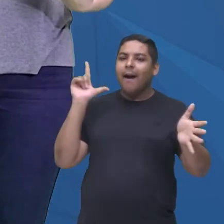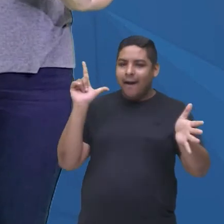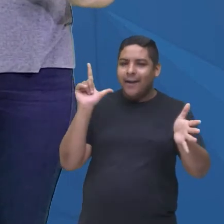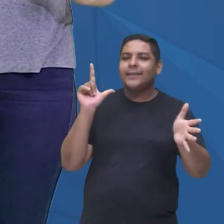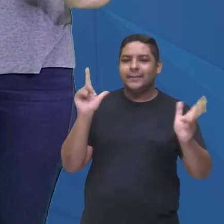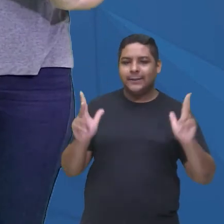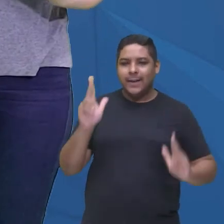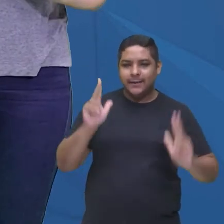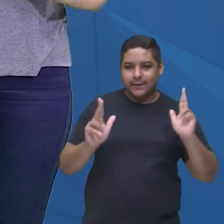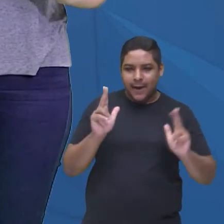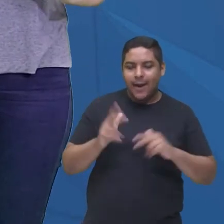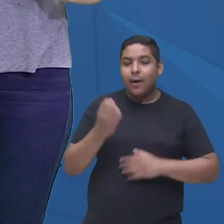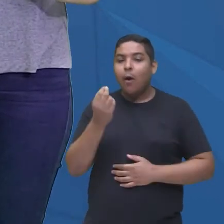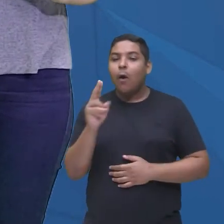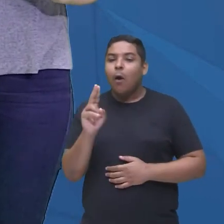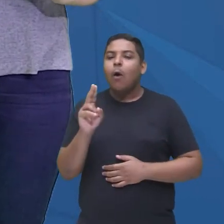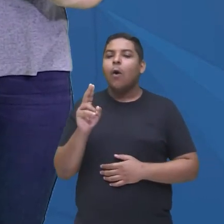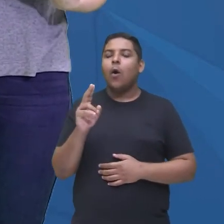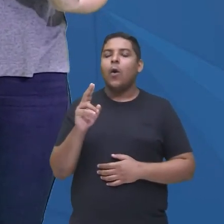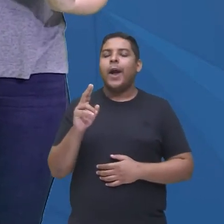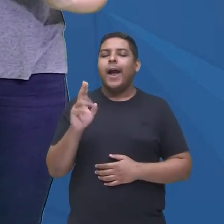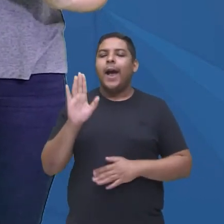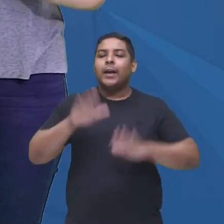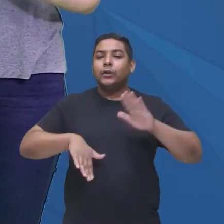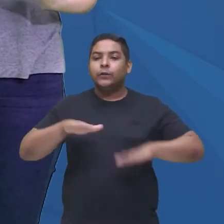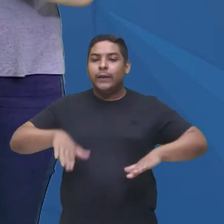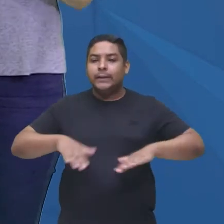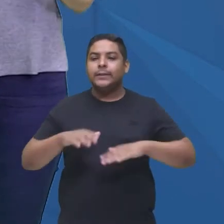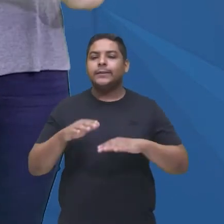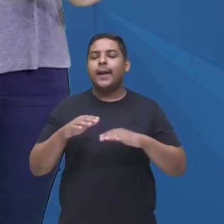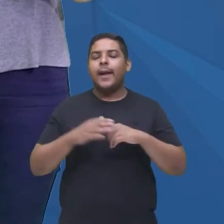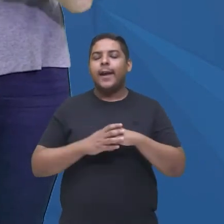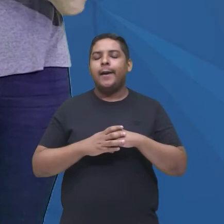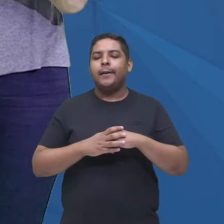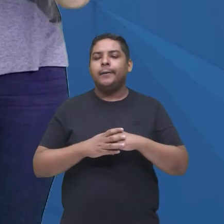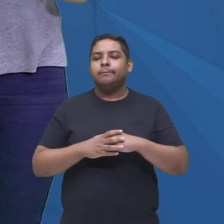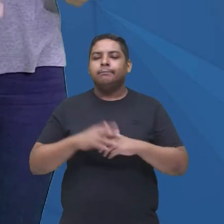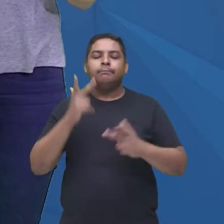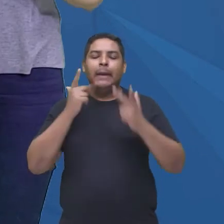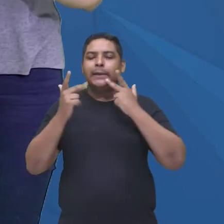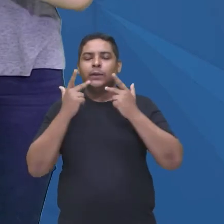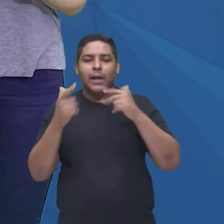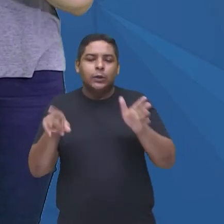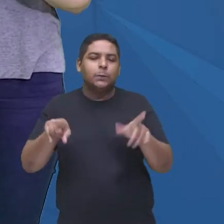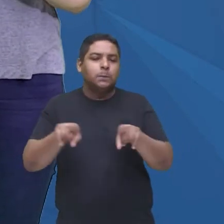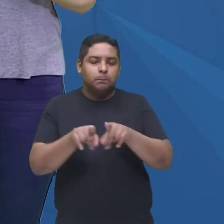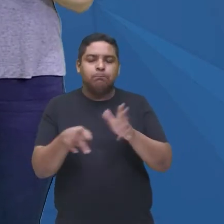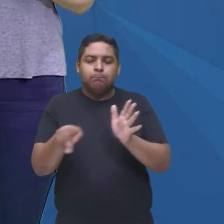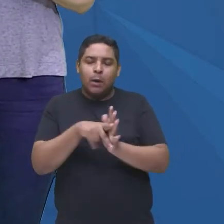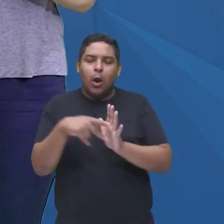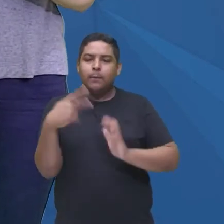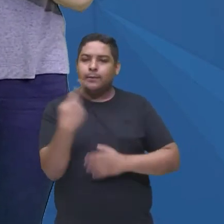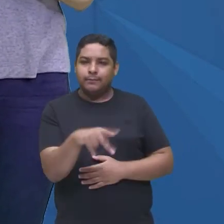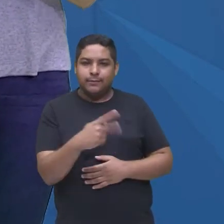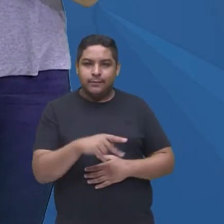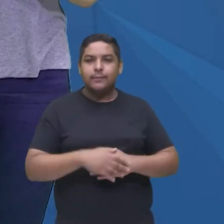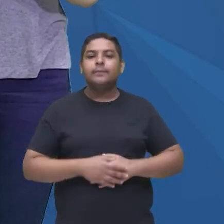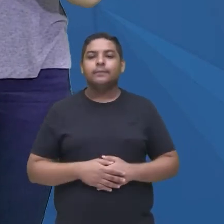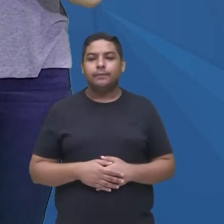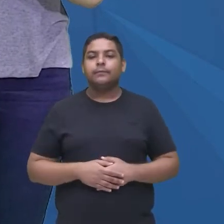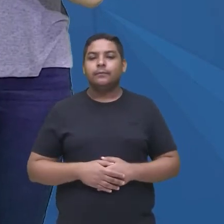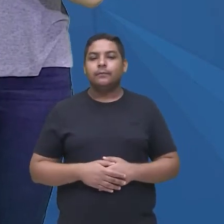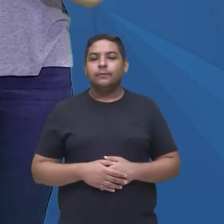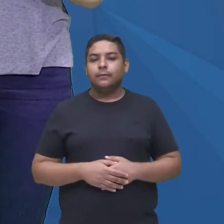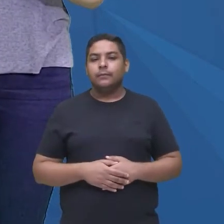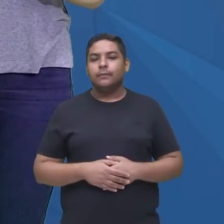personagem paralelo, que ganhou uma série só dele, a partir de uma outra série, a gente chama isso de spin-off, né,